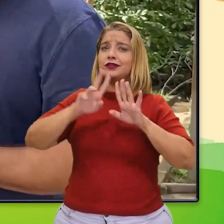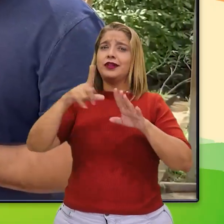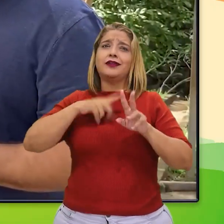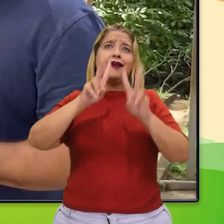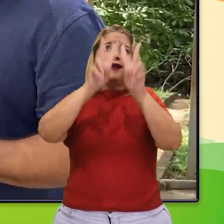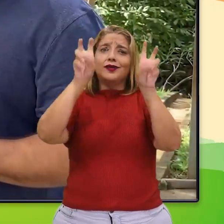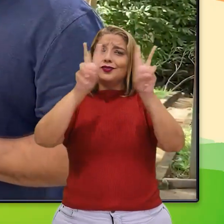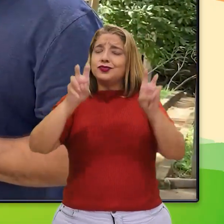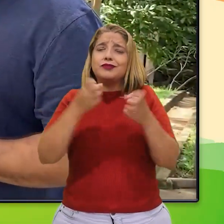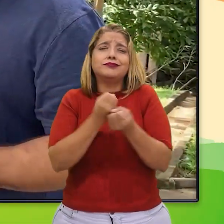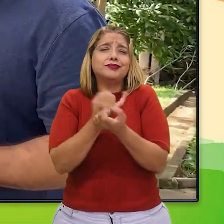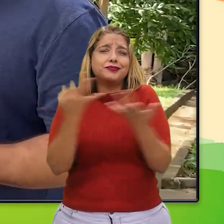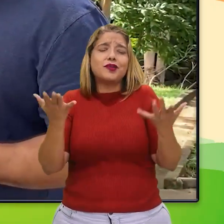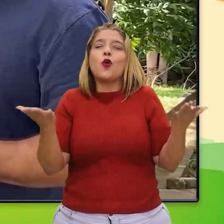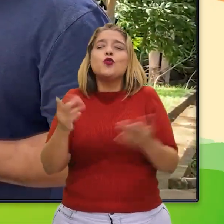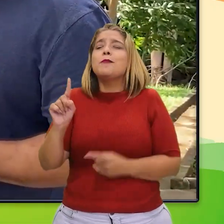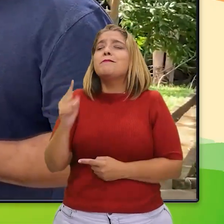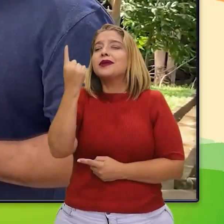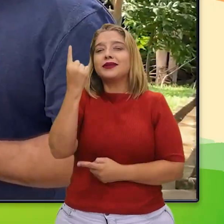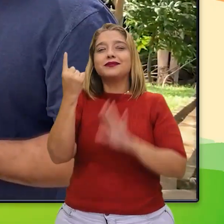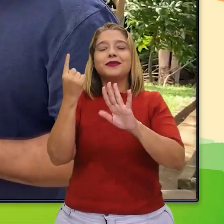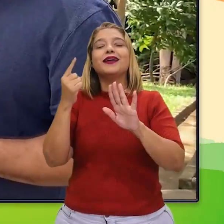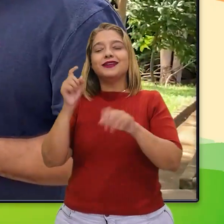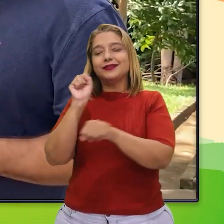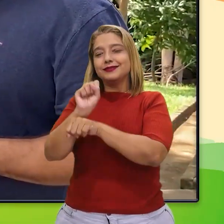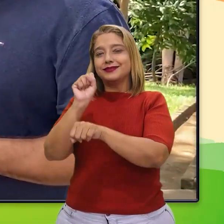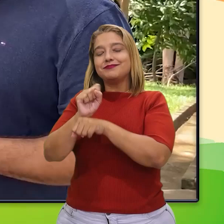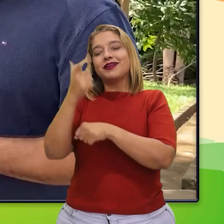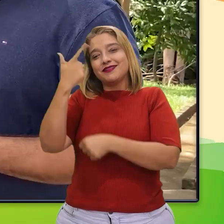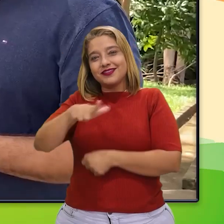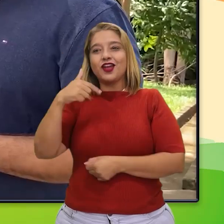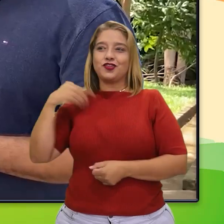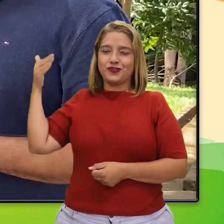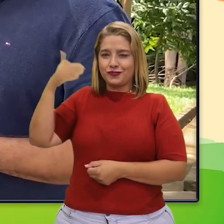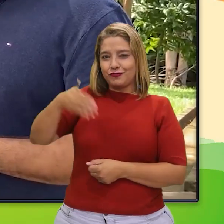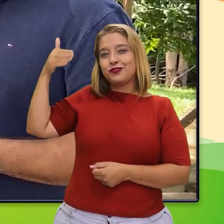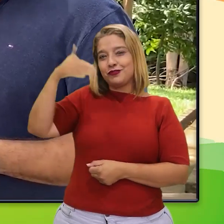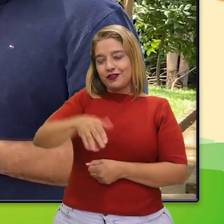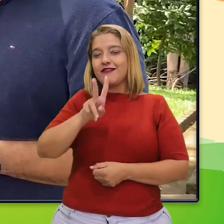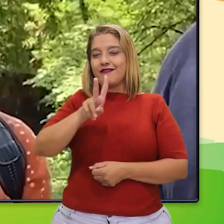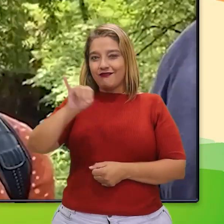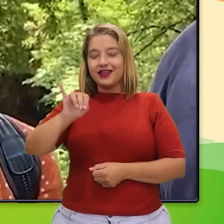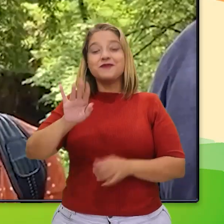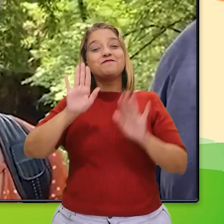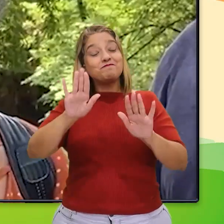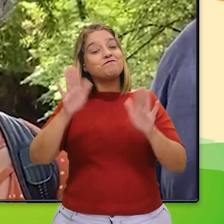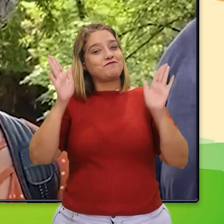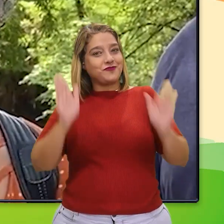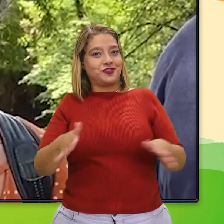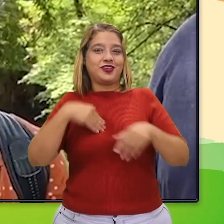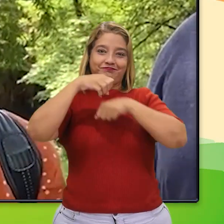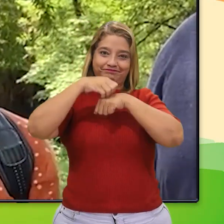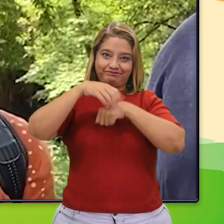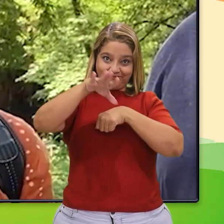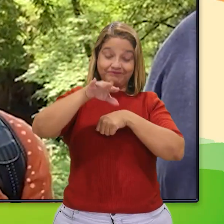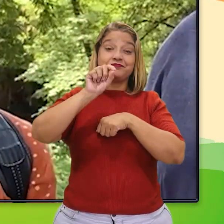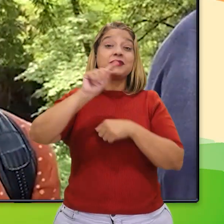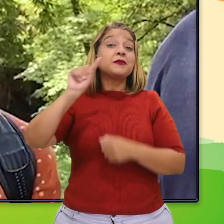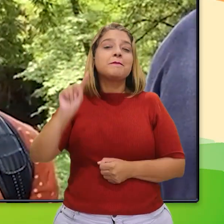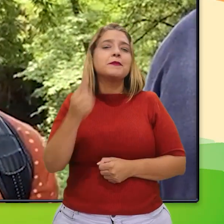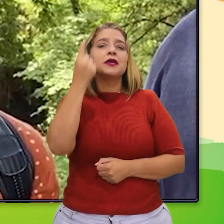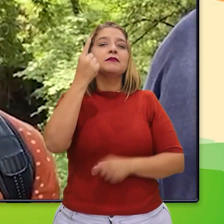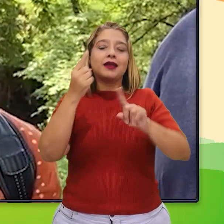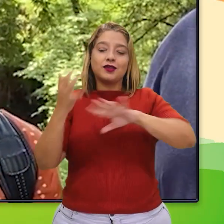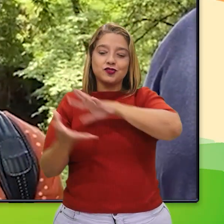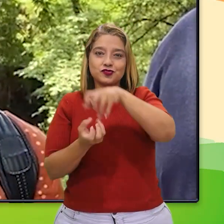a gente falar. Esse é só o primeiro programa, então você me aguarde, porque a gente vai aparecer muito por aqui. Bom, para dar o recado, no primeiro